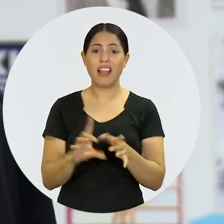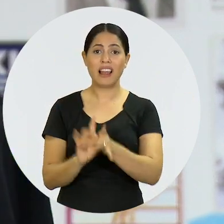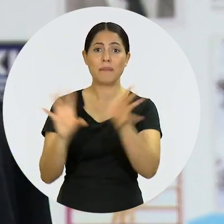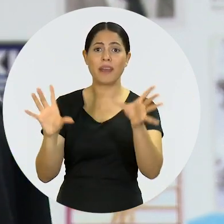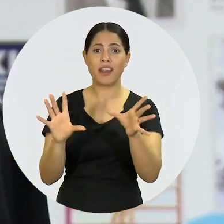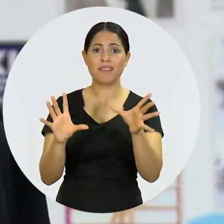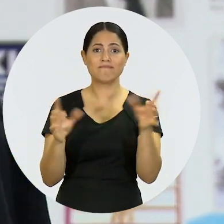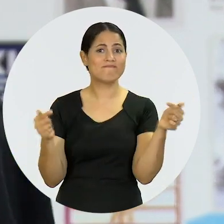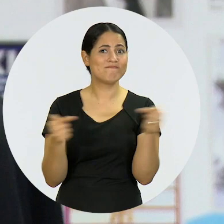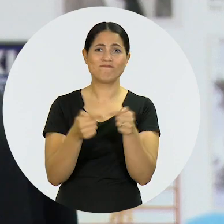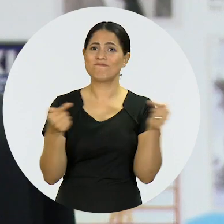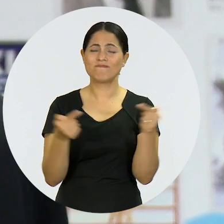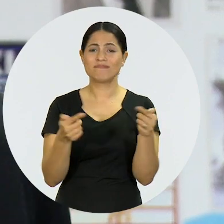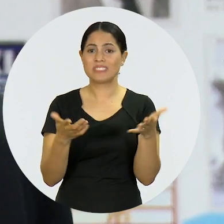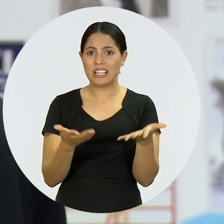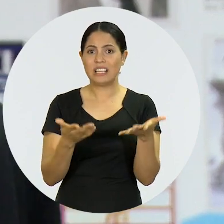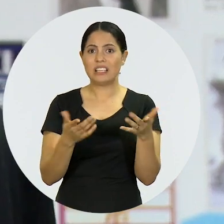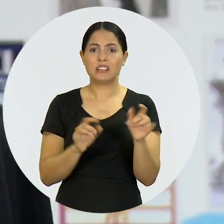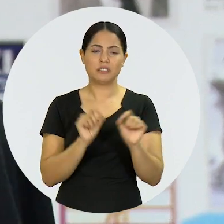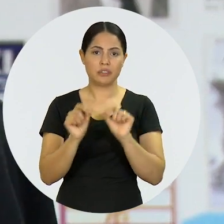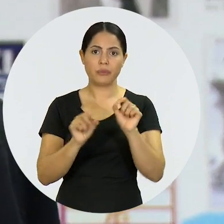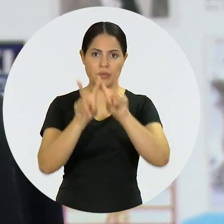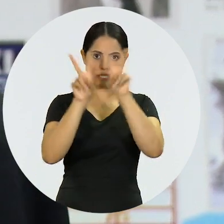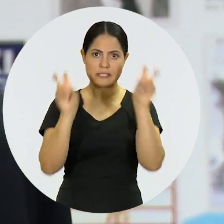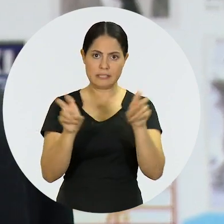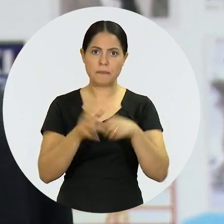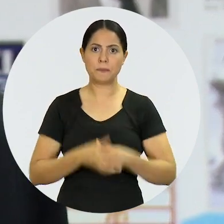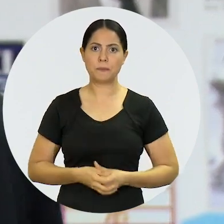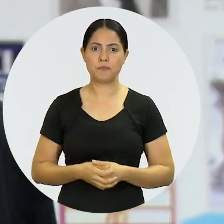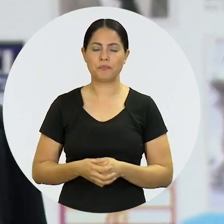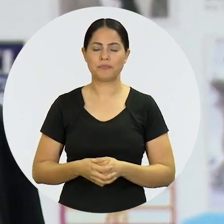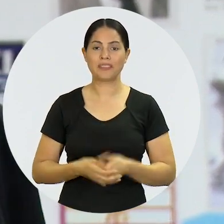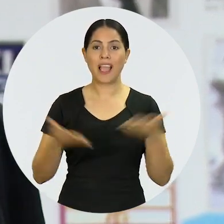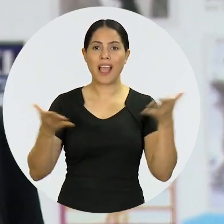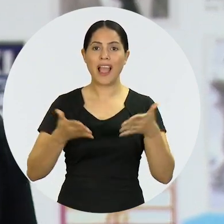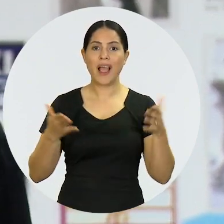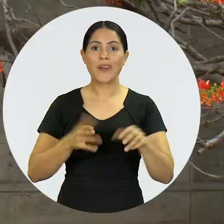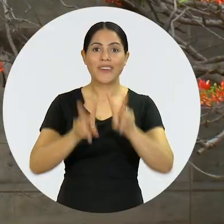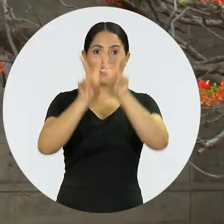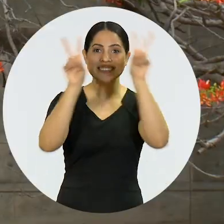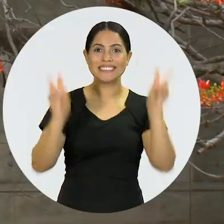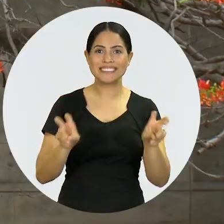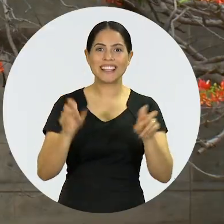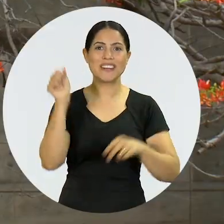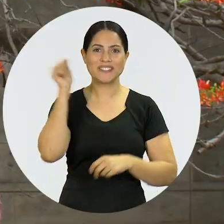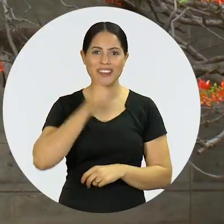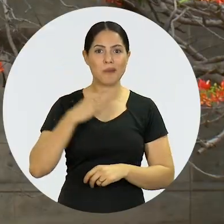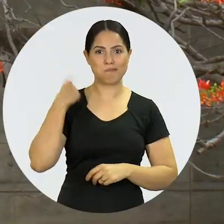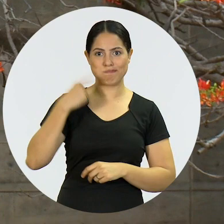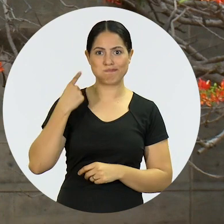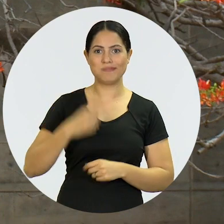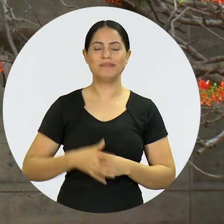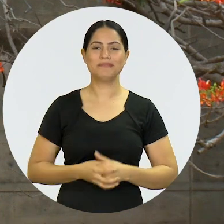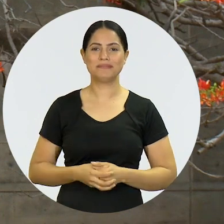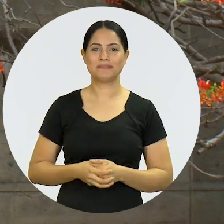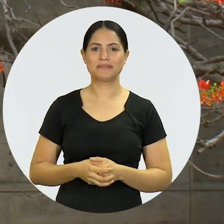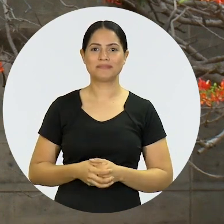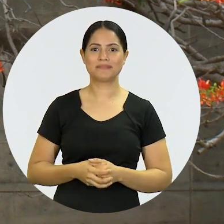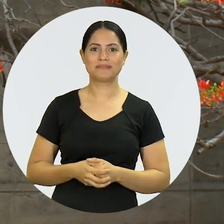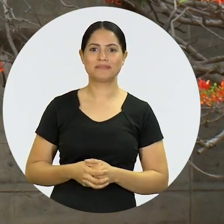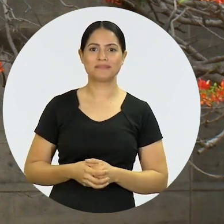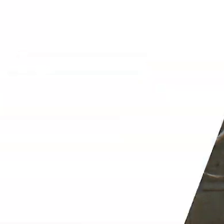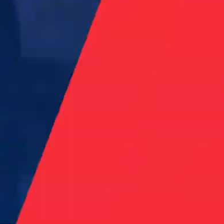incompatível com candidaturas independentes ou candidaturas avulsas. Chegou a hora de falarmos sobre a mulher